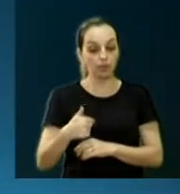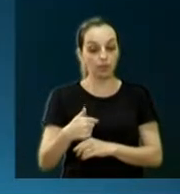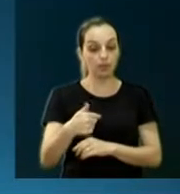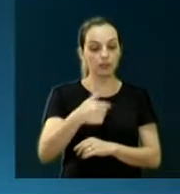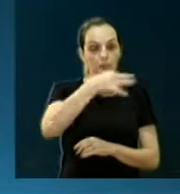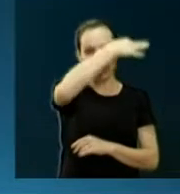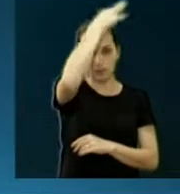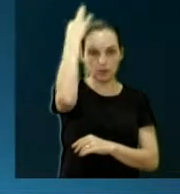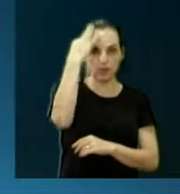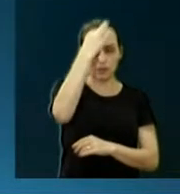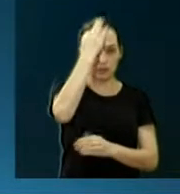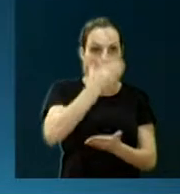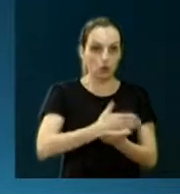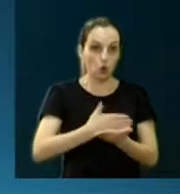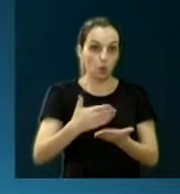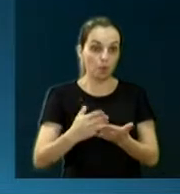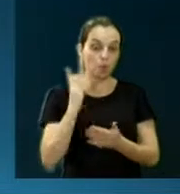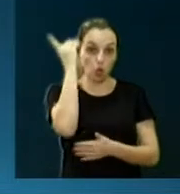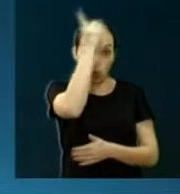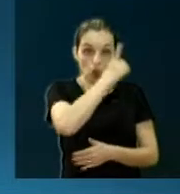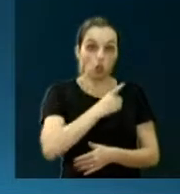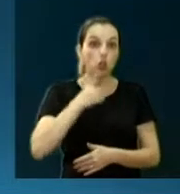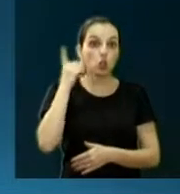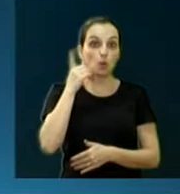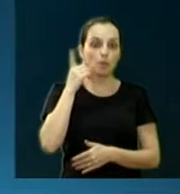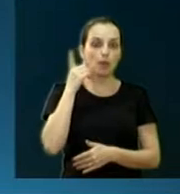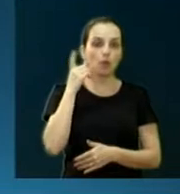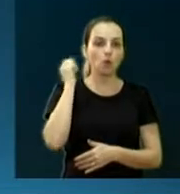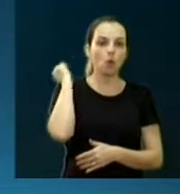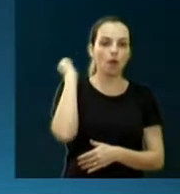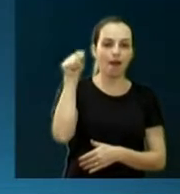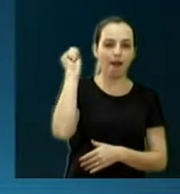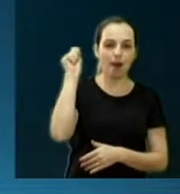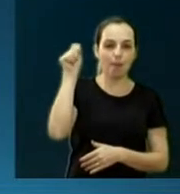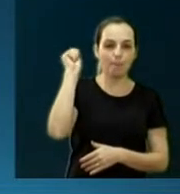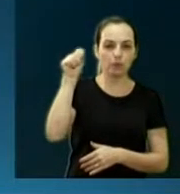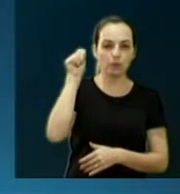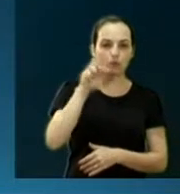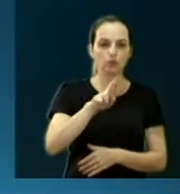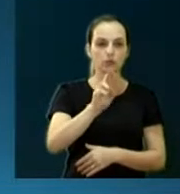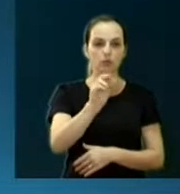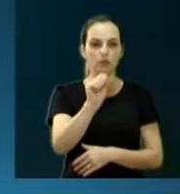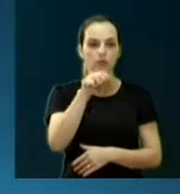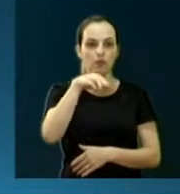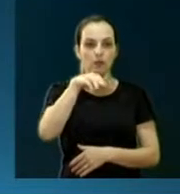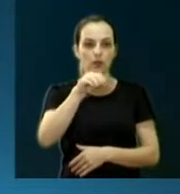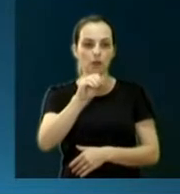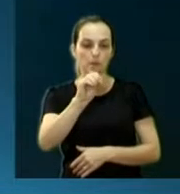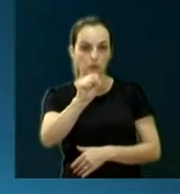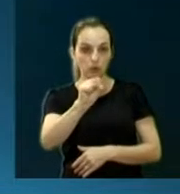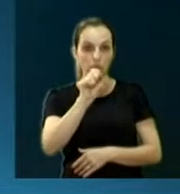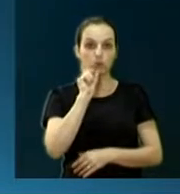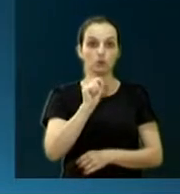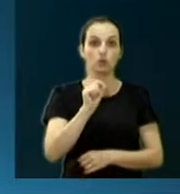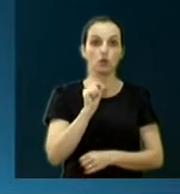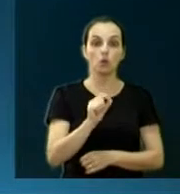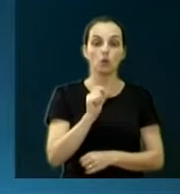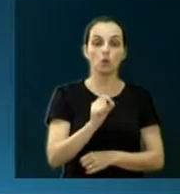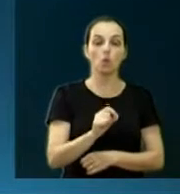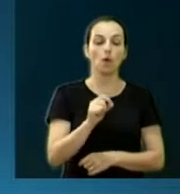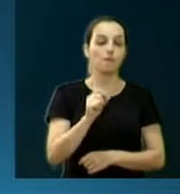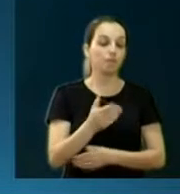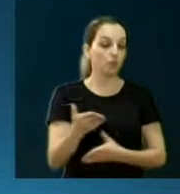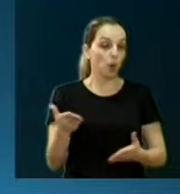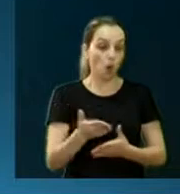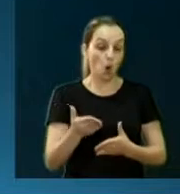iniciamos aí no domingo, domingo, de Ramos, a entrada triunfante de Jesus em Jerusalém. Nos dias de